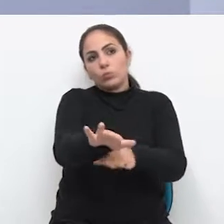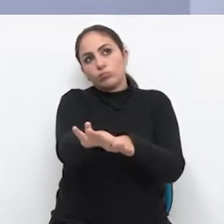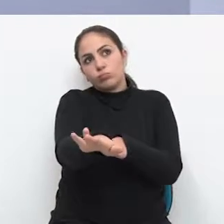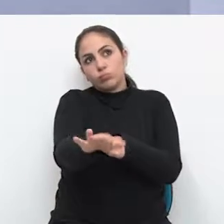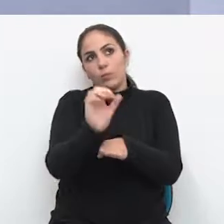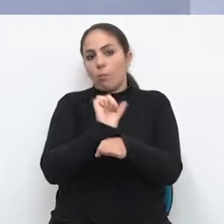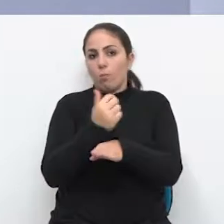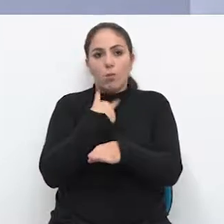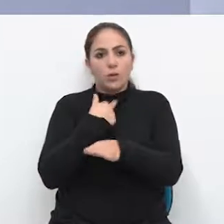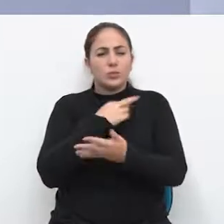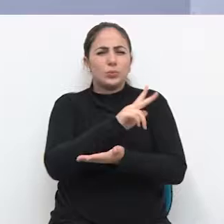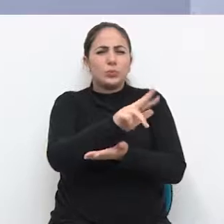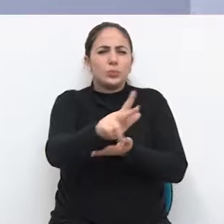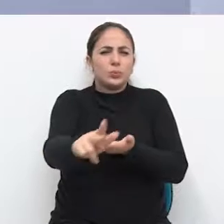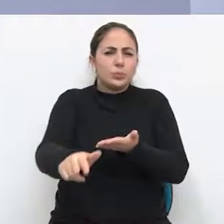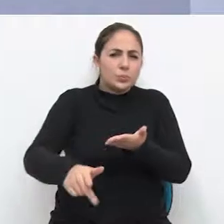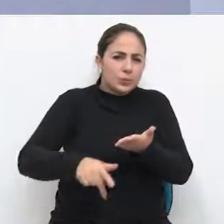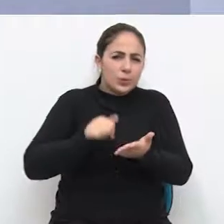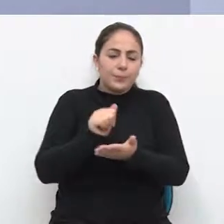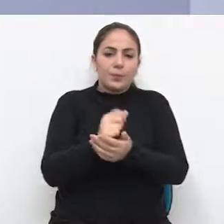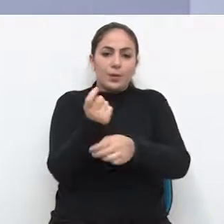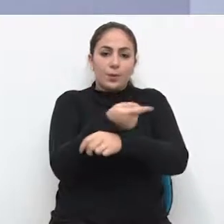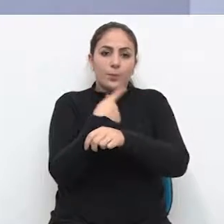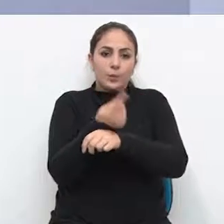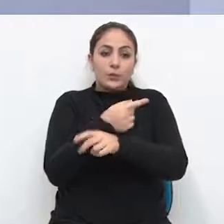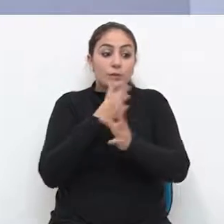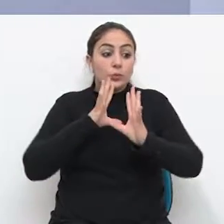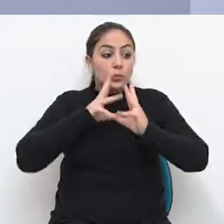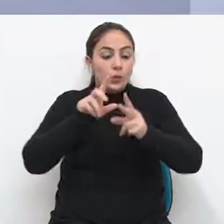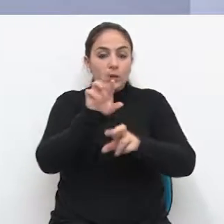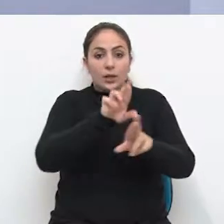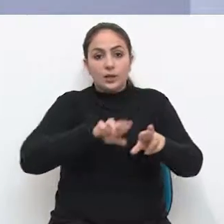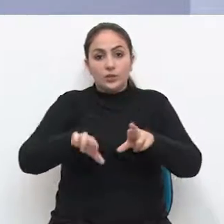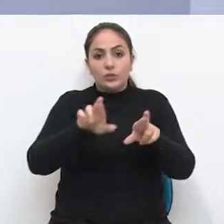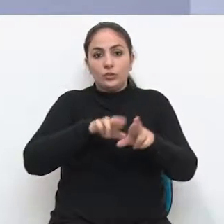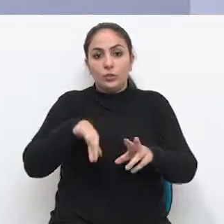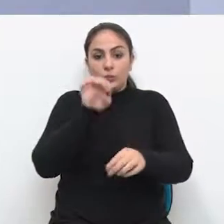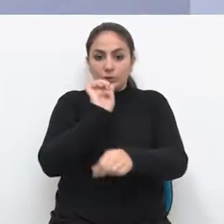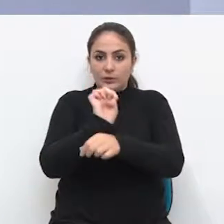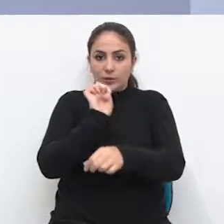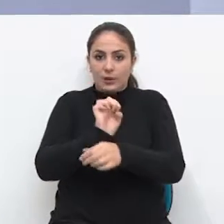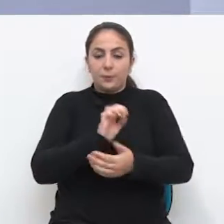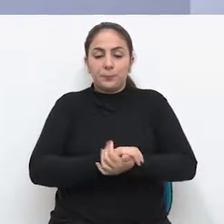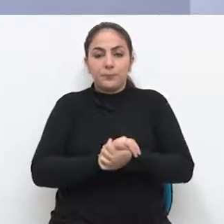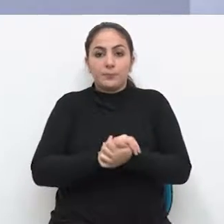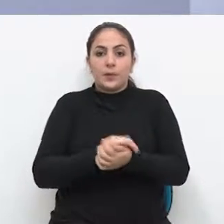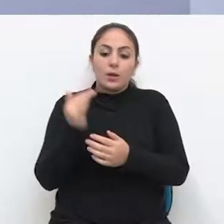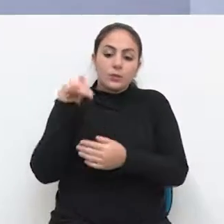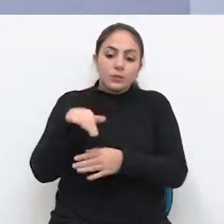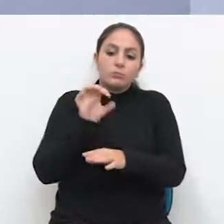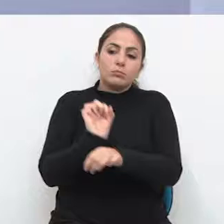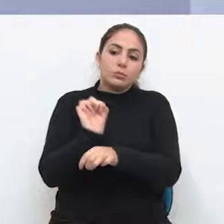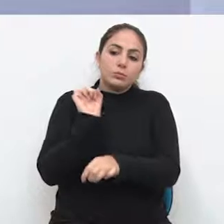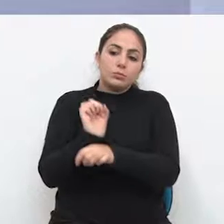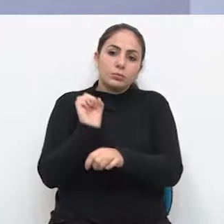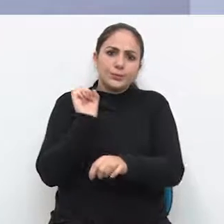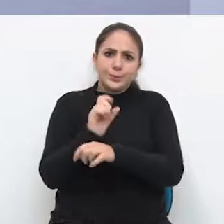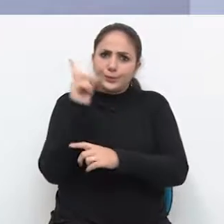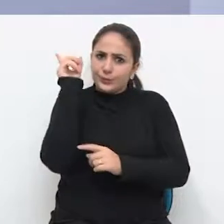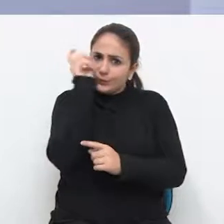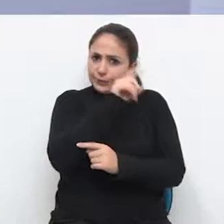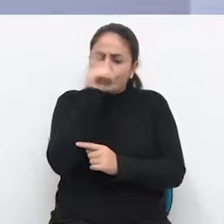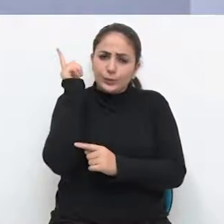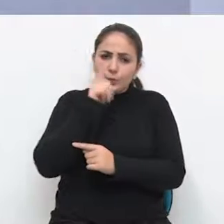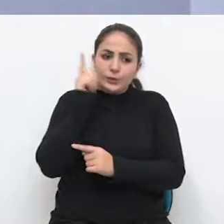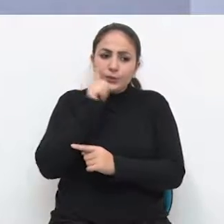São inúmeras ambulâncias, oriundas de toda a região norte do estado, de todo o estado, e ficam ali. É muito